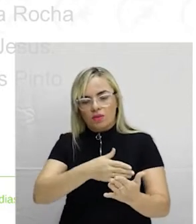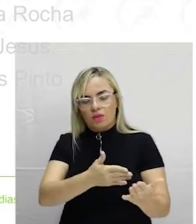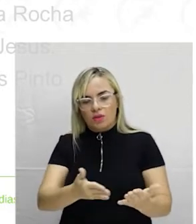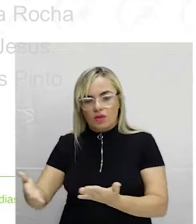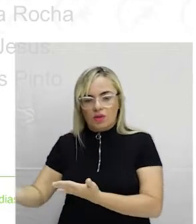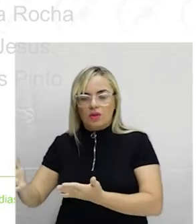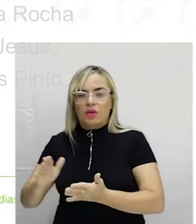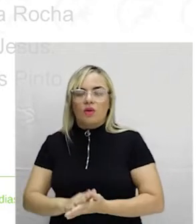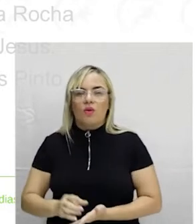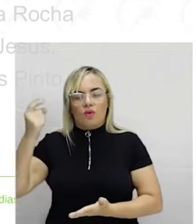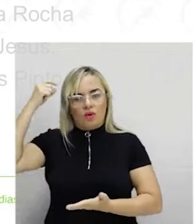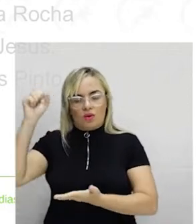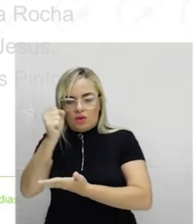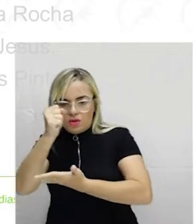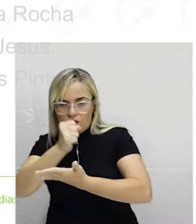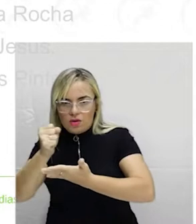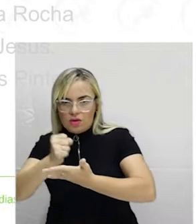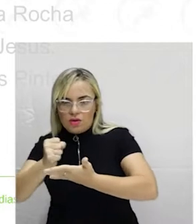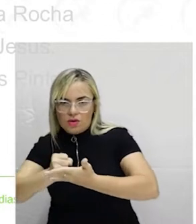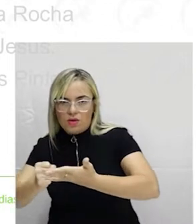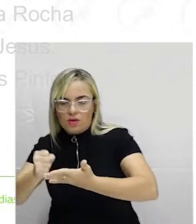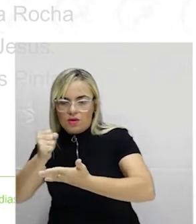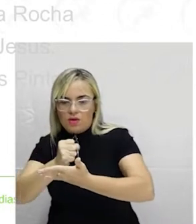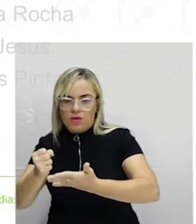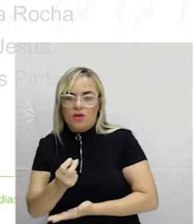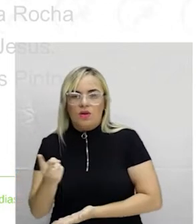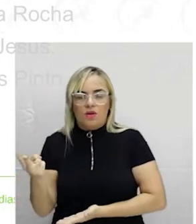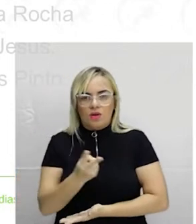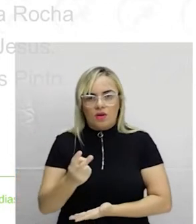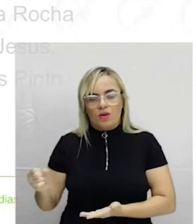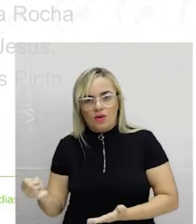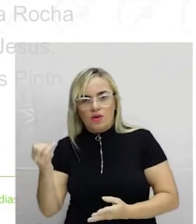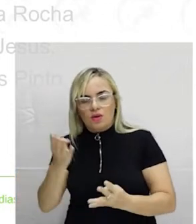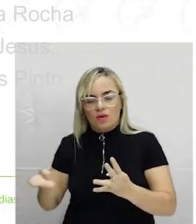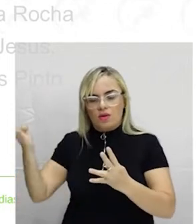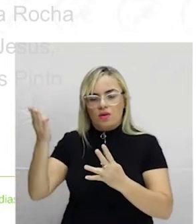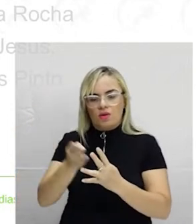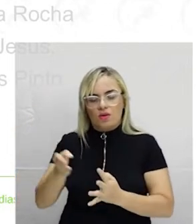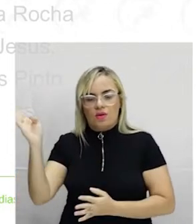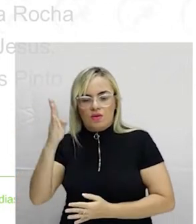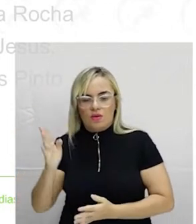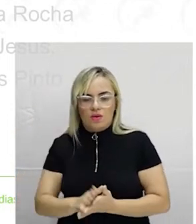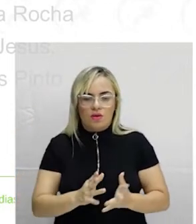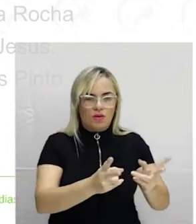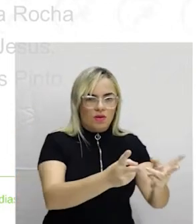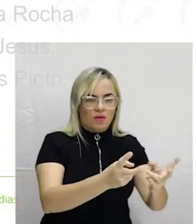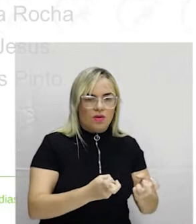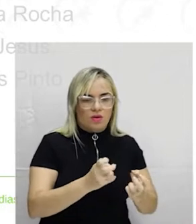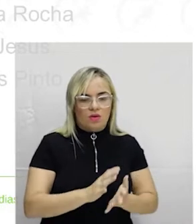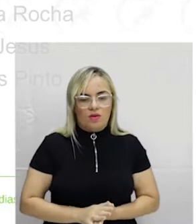esculpia e construía. Então, essa dupla é a dupla mais importante do barroco brasileiro. E, óbvio, dá para perceber que a